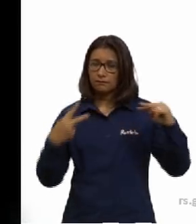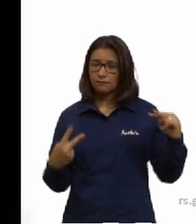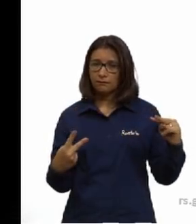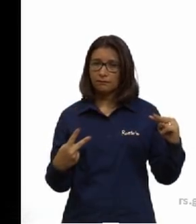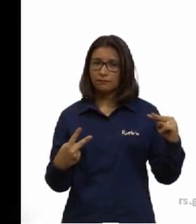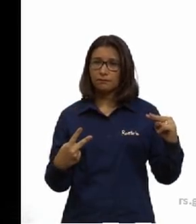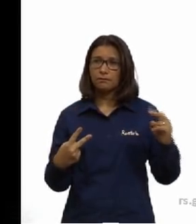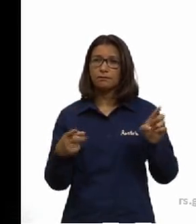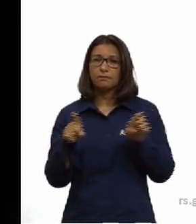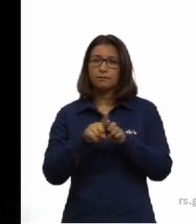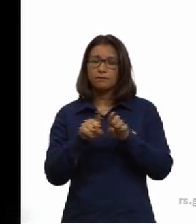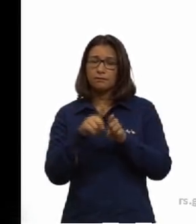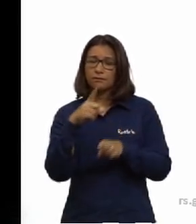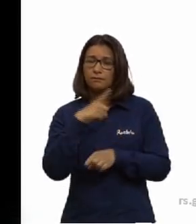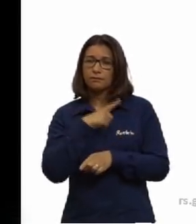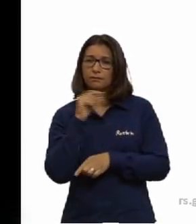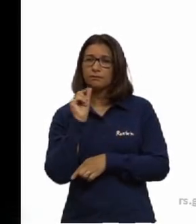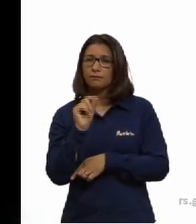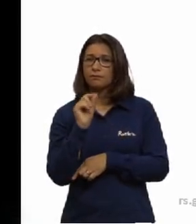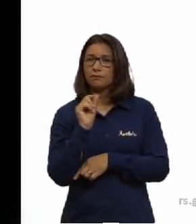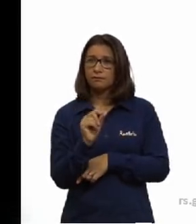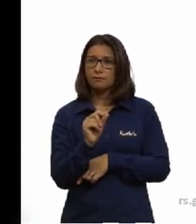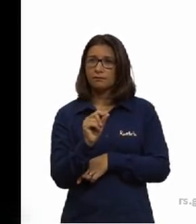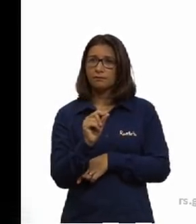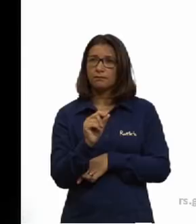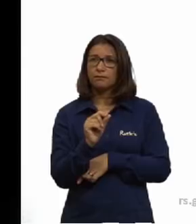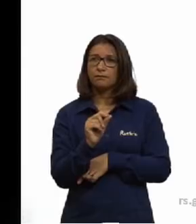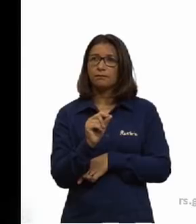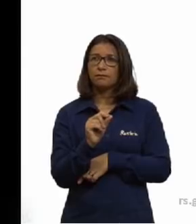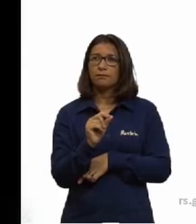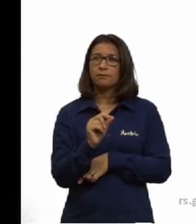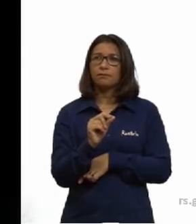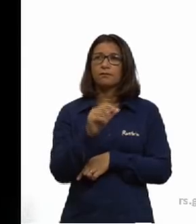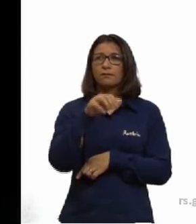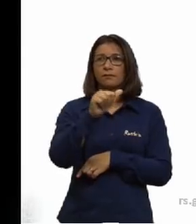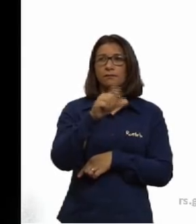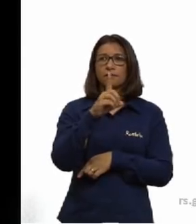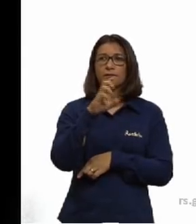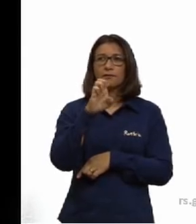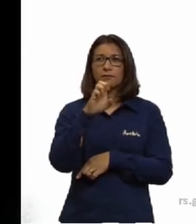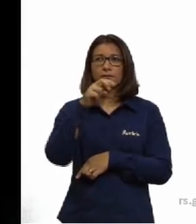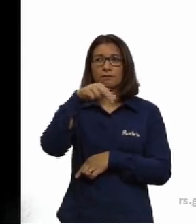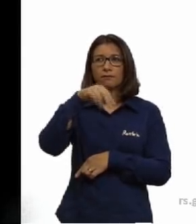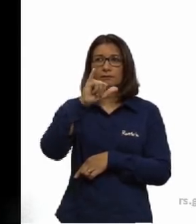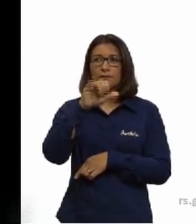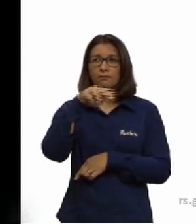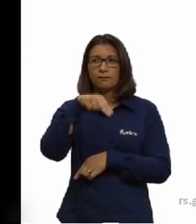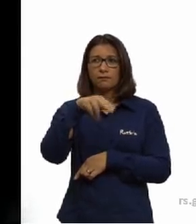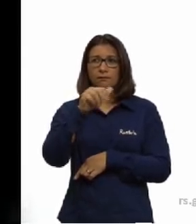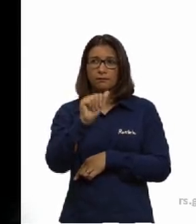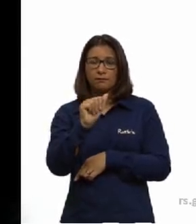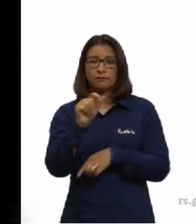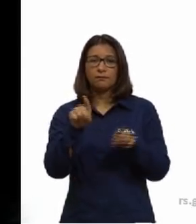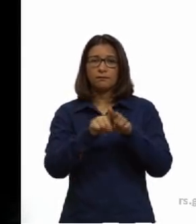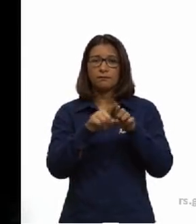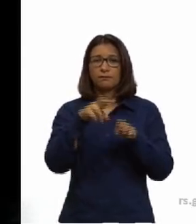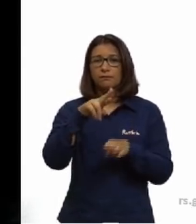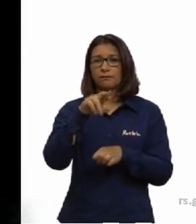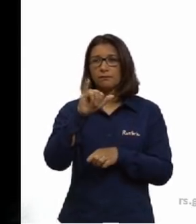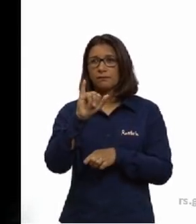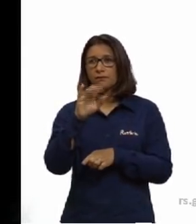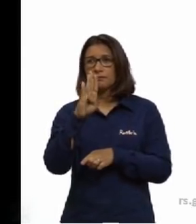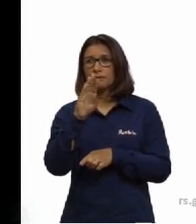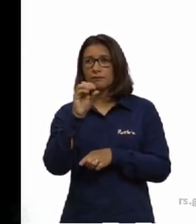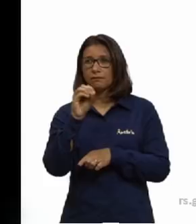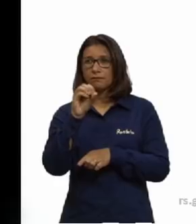tá? E ele tem, então, uma adenina, uma ribose e um grupo fosfato ali. Esse ATP,